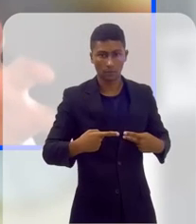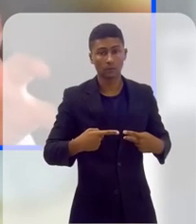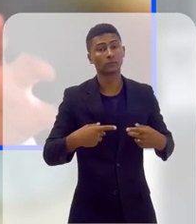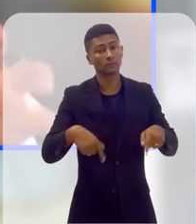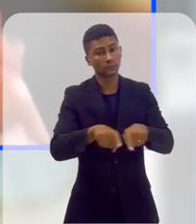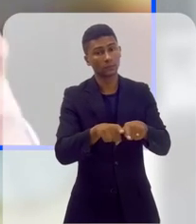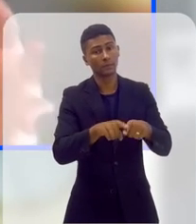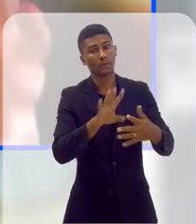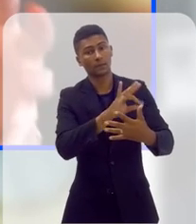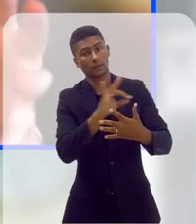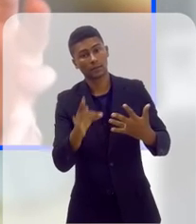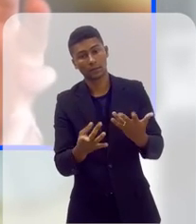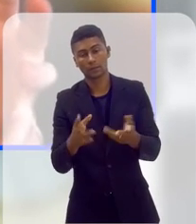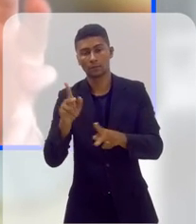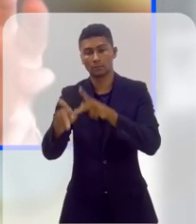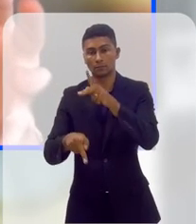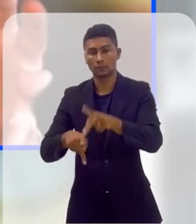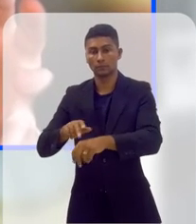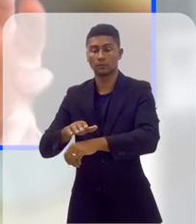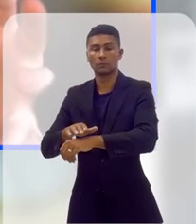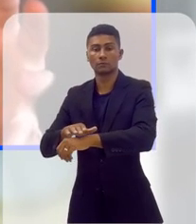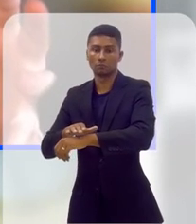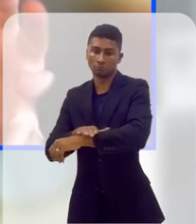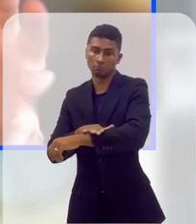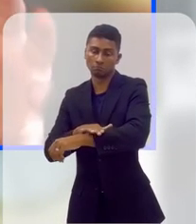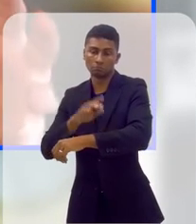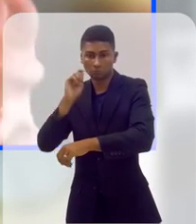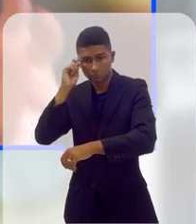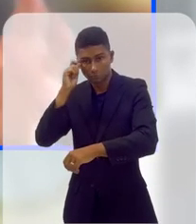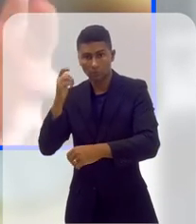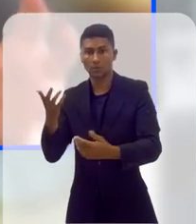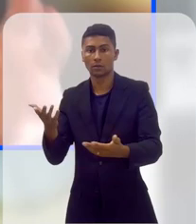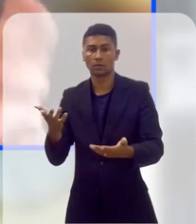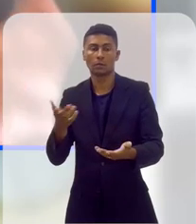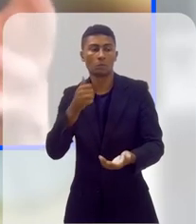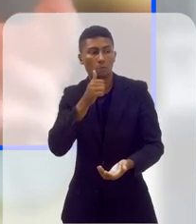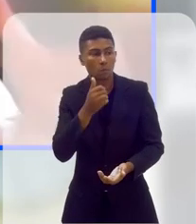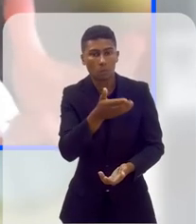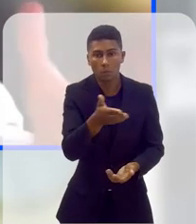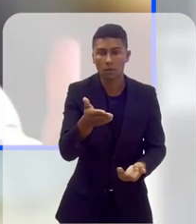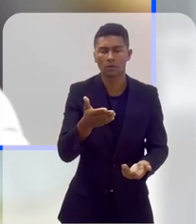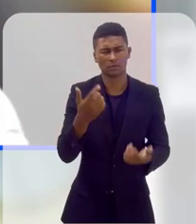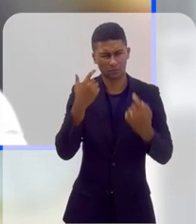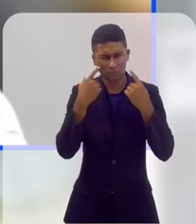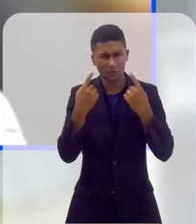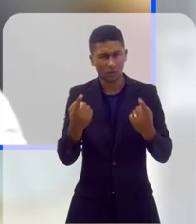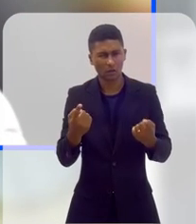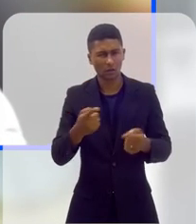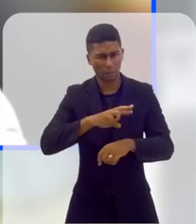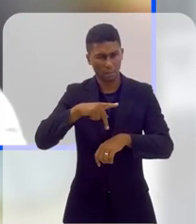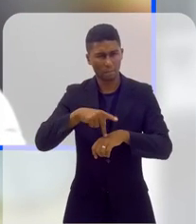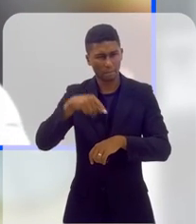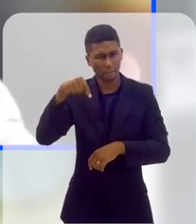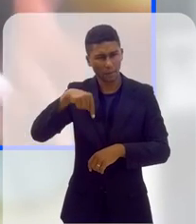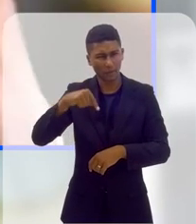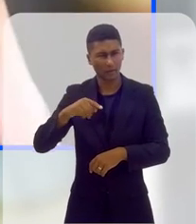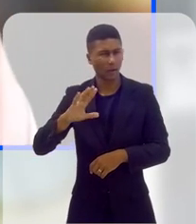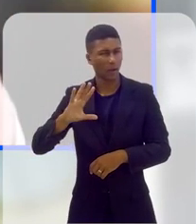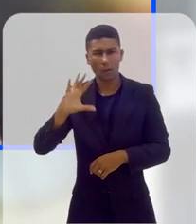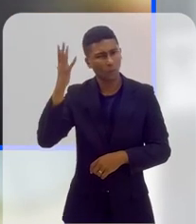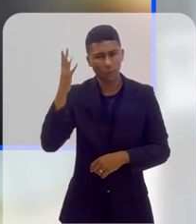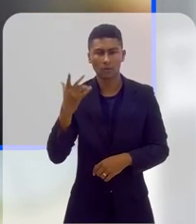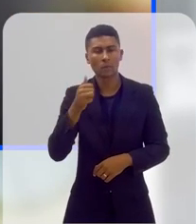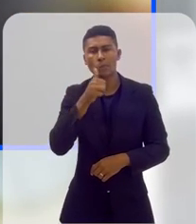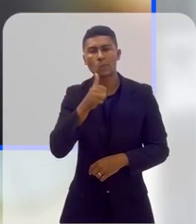ao que nós estamos falando como direitos das mulheres. A gente está percebendo o que é a opressão de gênero hoje, né? Situações que a gente